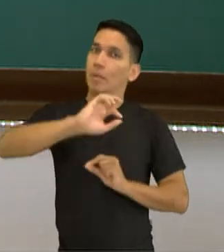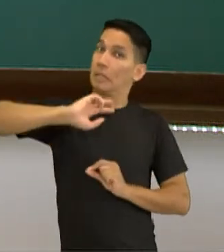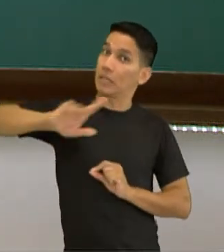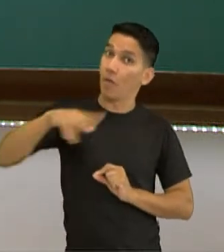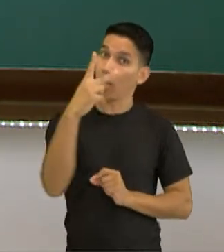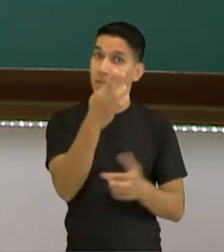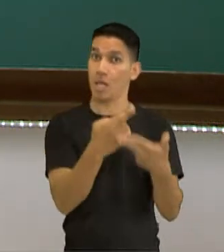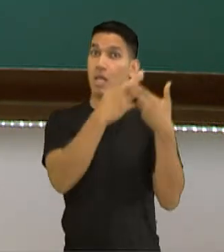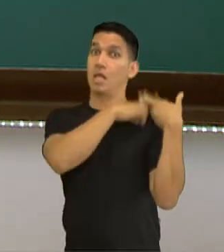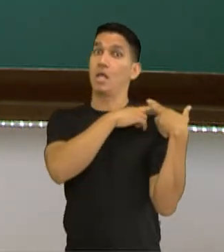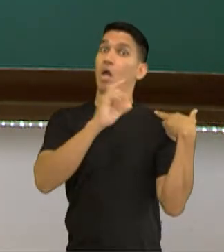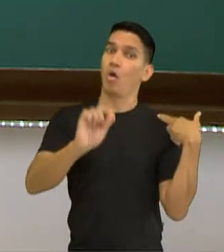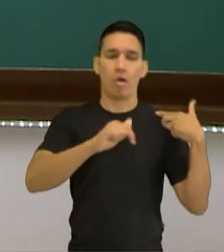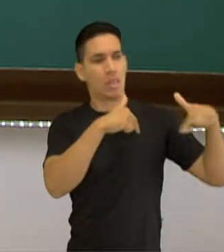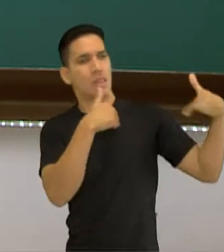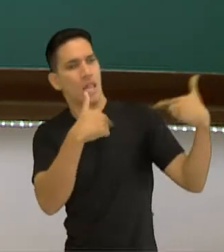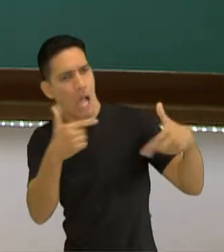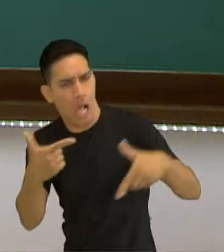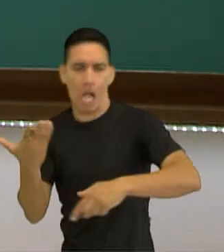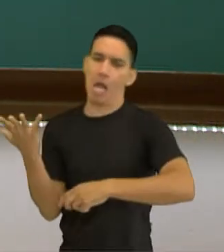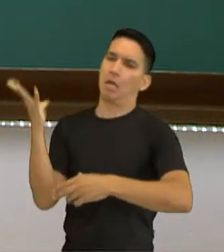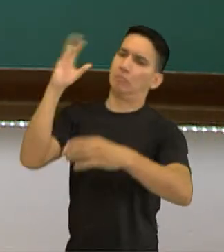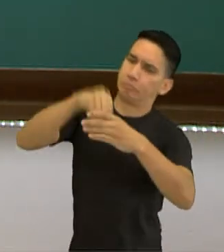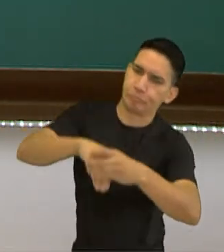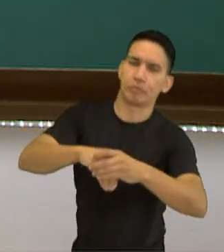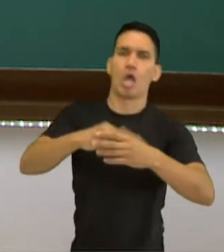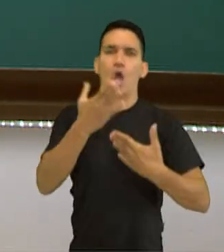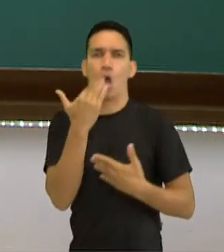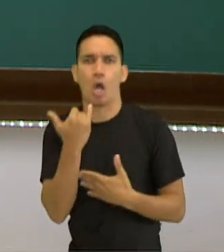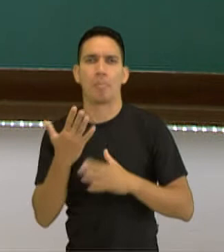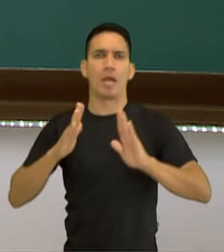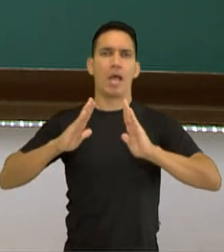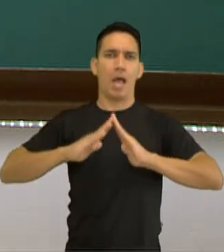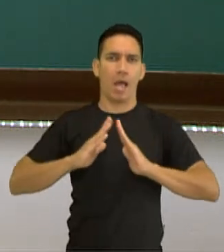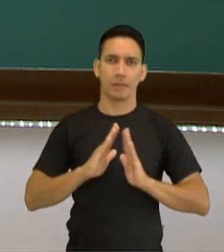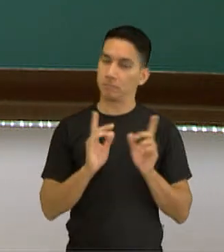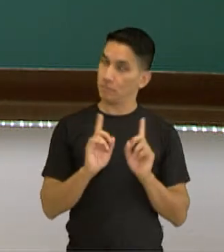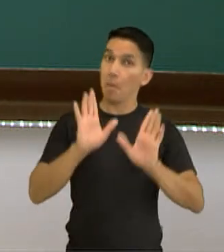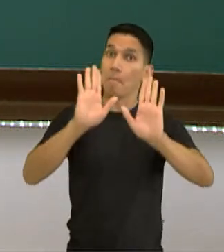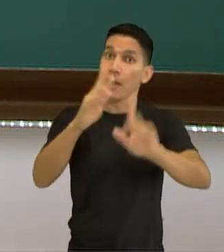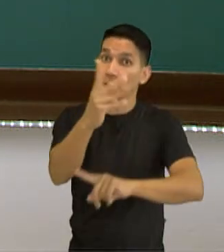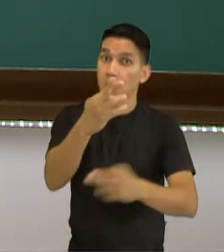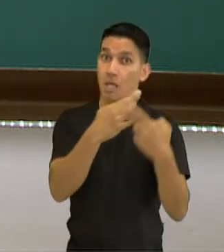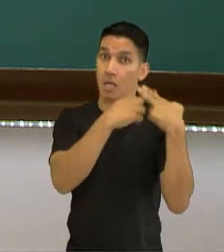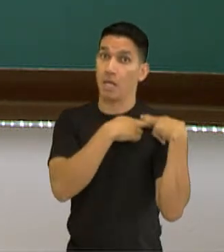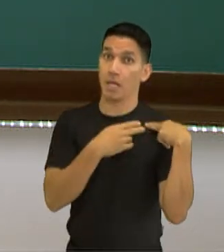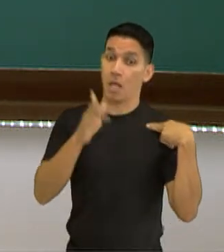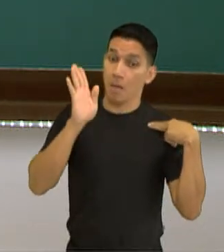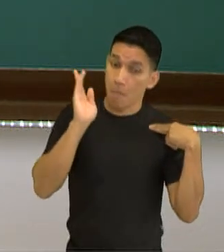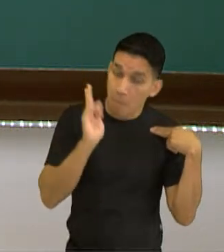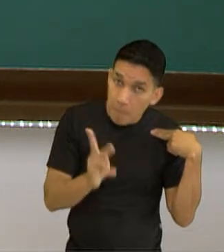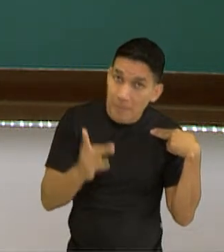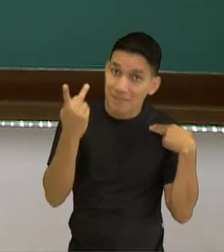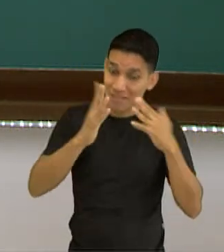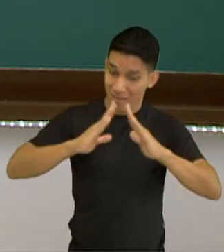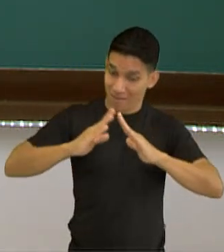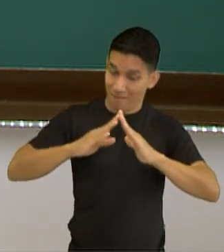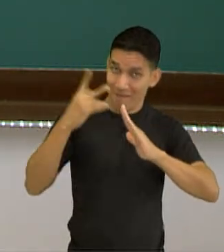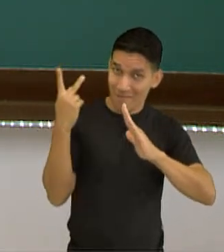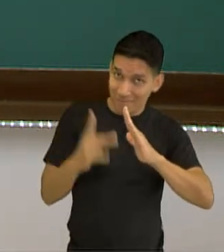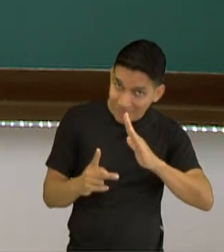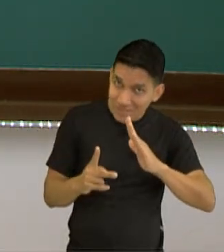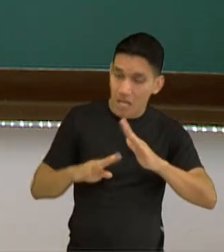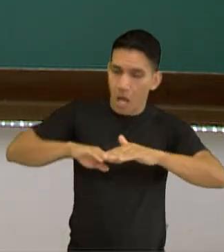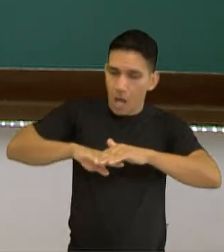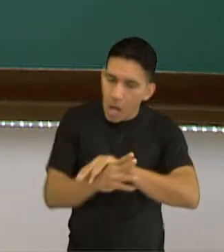responsabilidade trabalhar para o sustento da família. Mas, uma responsabilidade sua, dentro do seu ambiente familiar, conforme o costume